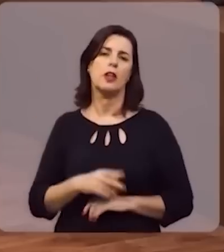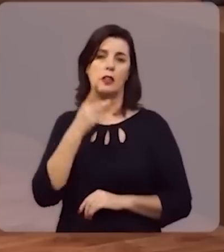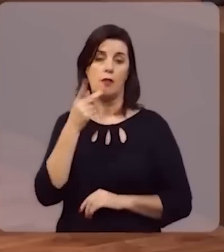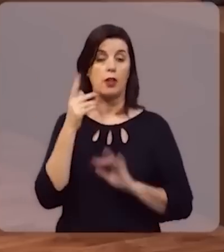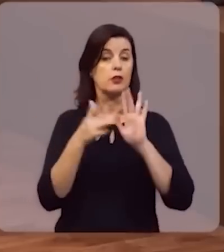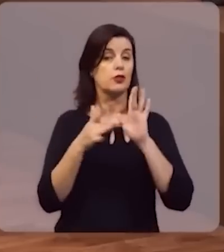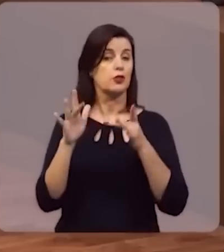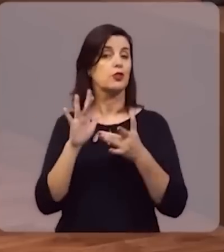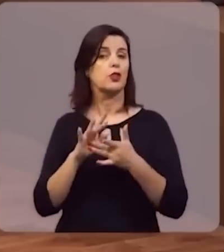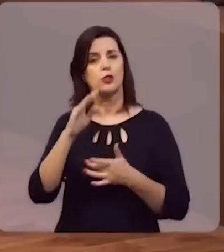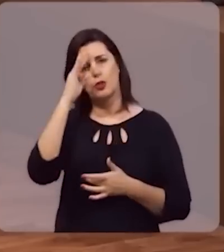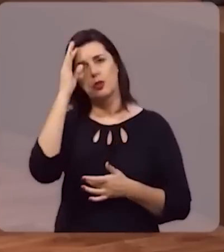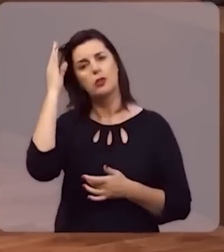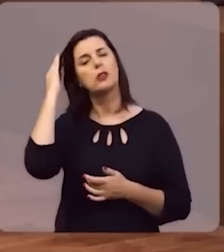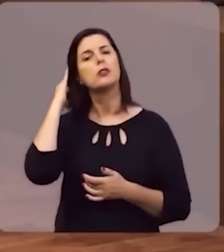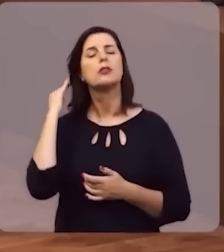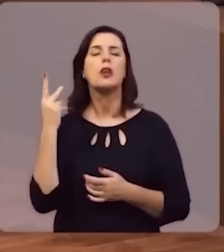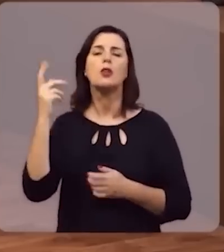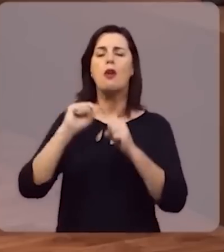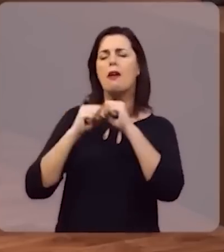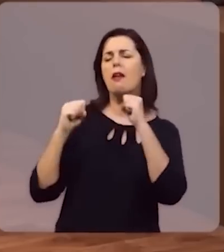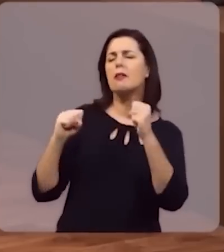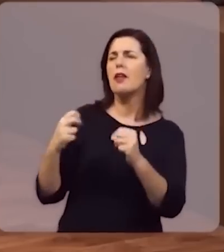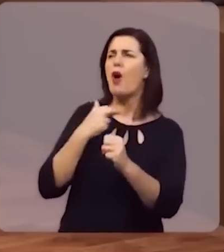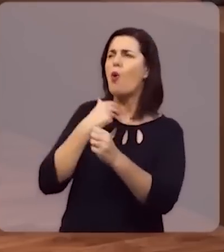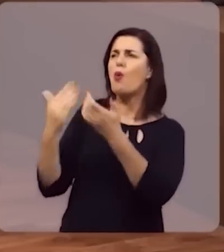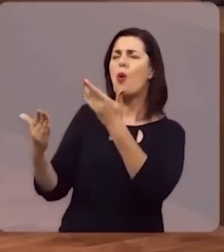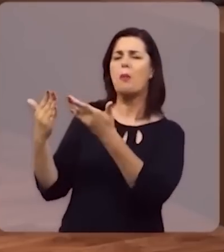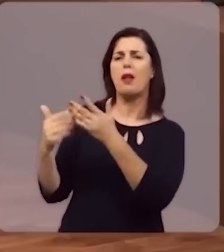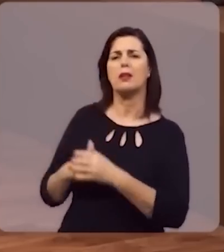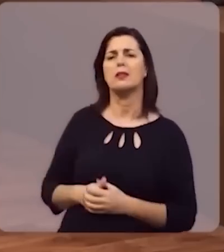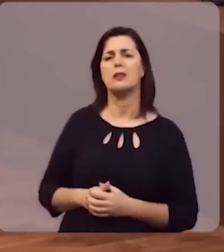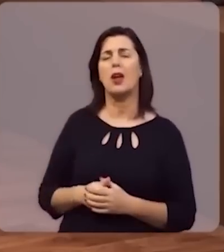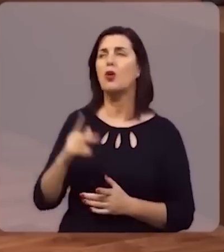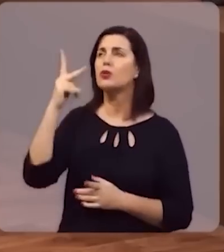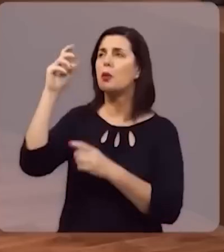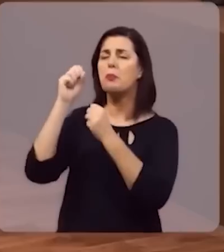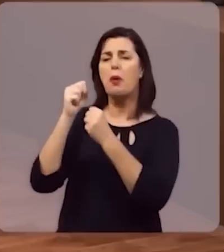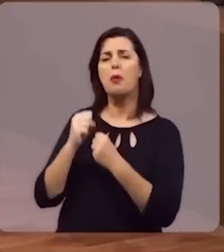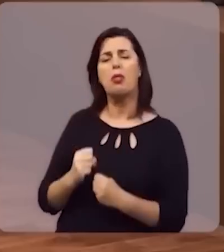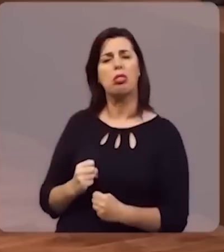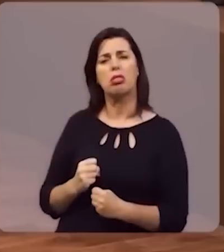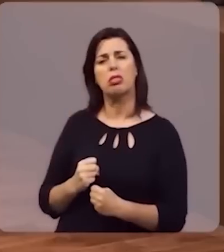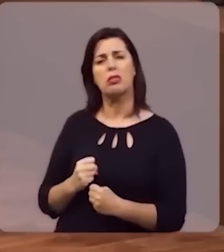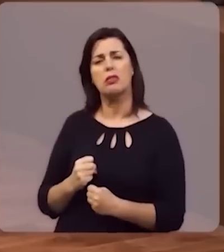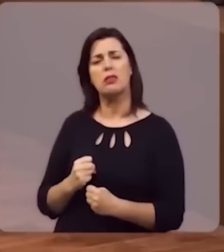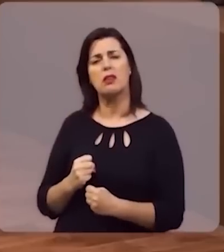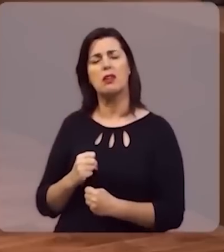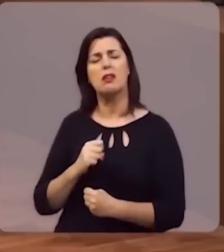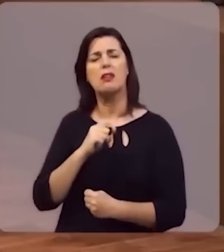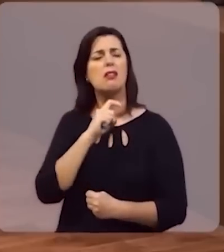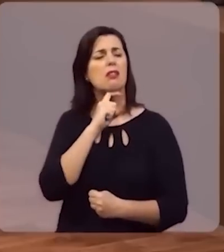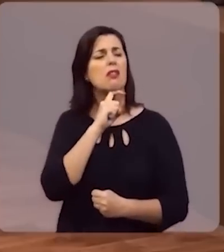do Messias, a sua grandeza incomparável, o seu poder que não